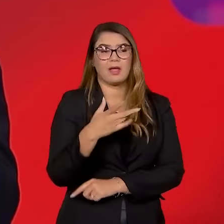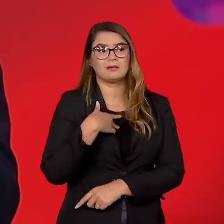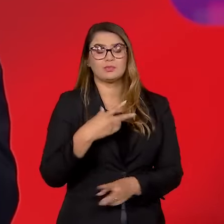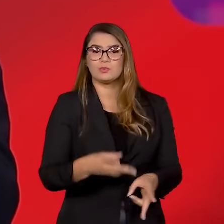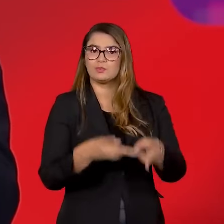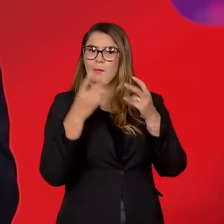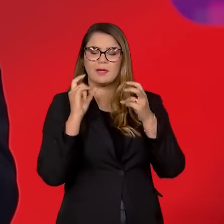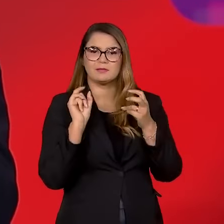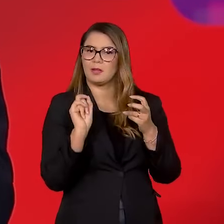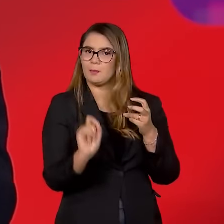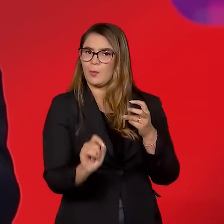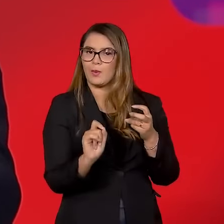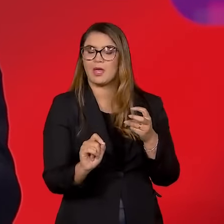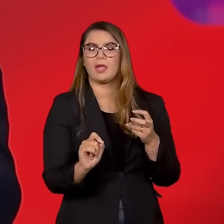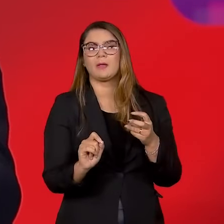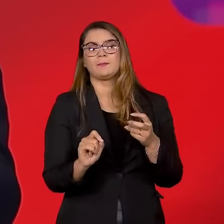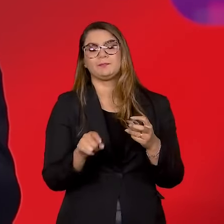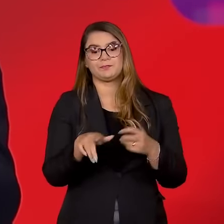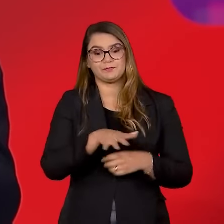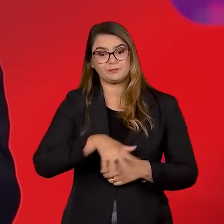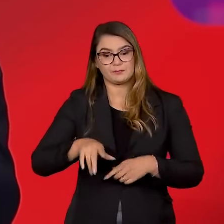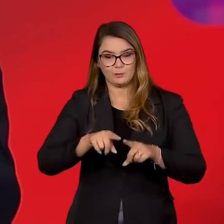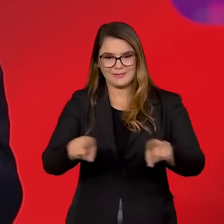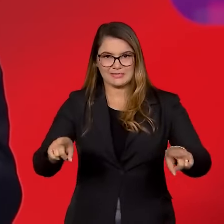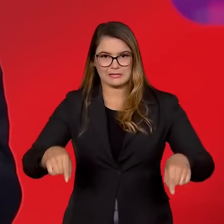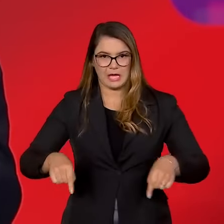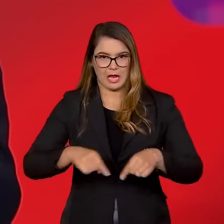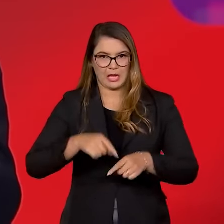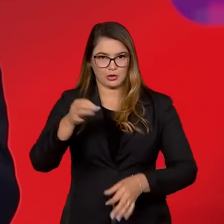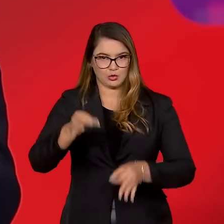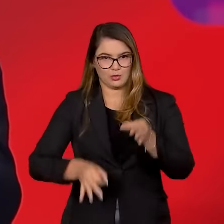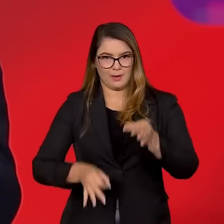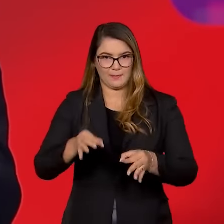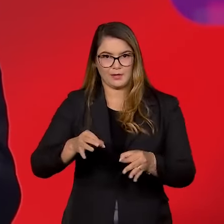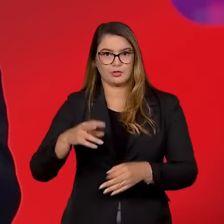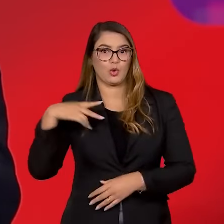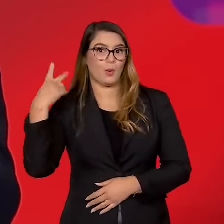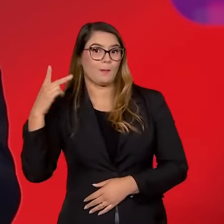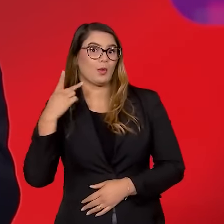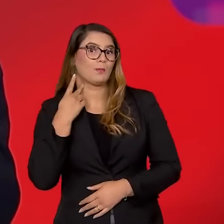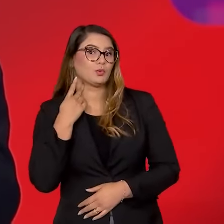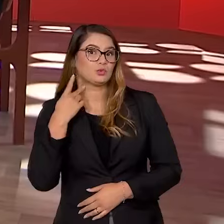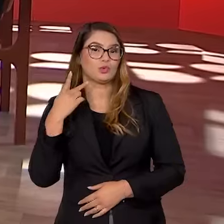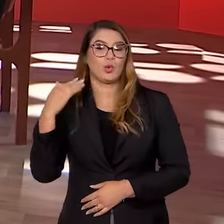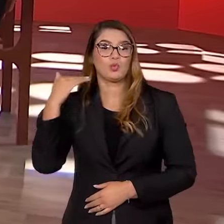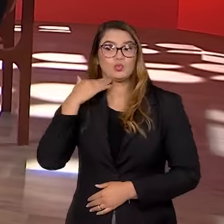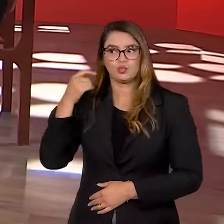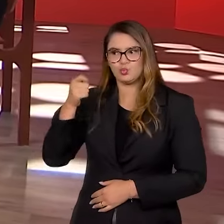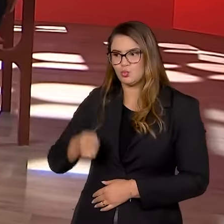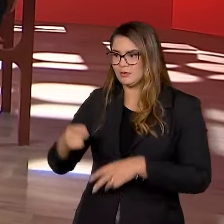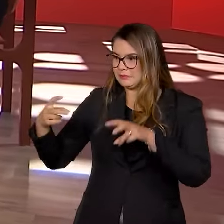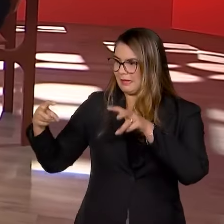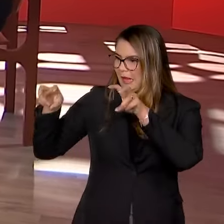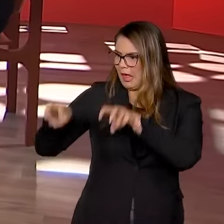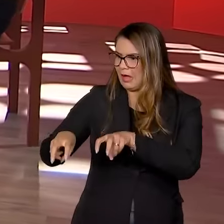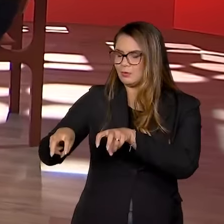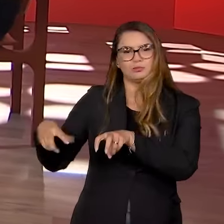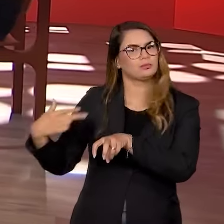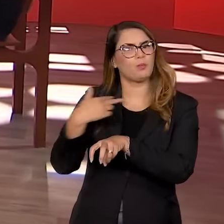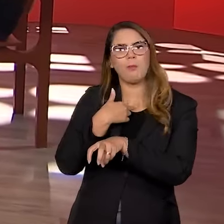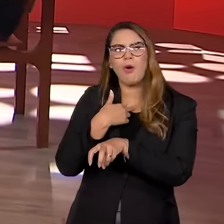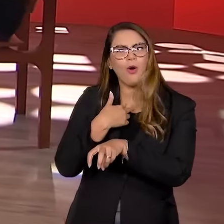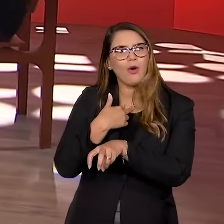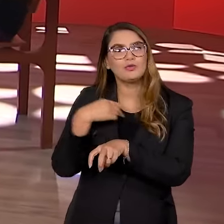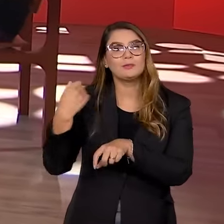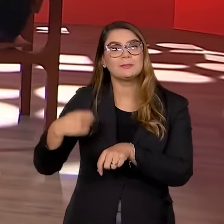se dão muito conta, quando entram numa sala de júri, que o promotor e o juiz não devem ficar lado a lado, né? É claro. Porque há que se haver uma